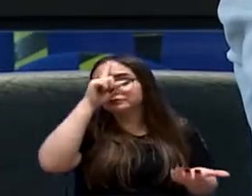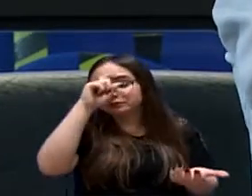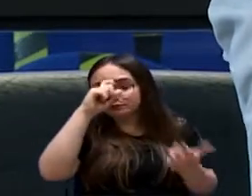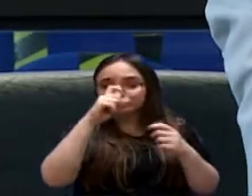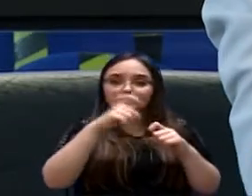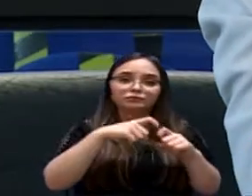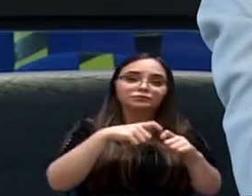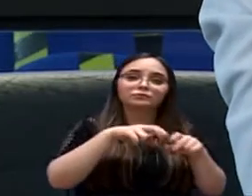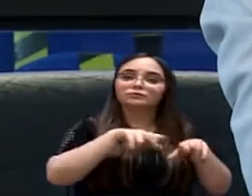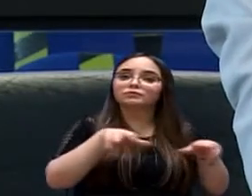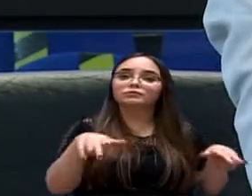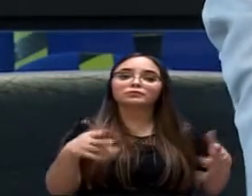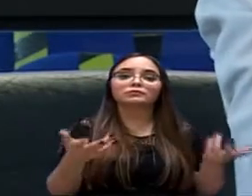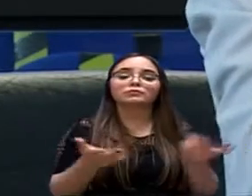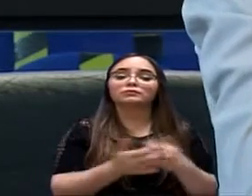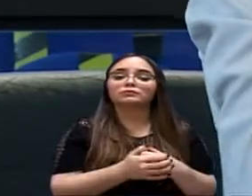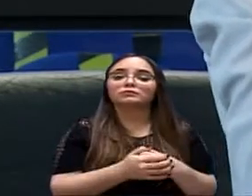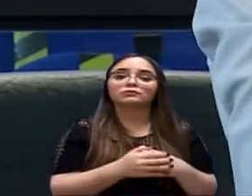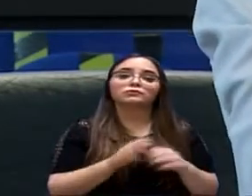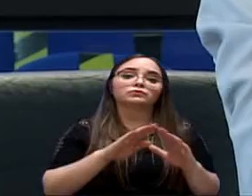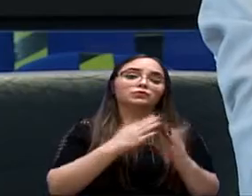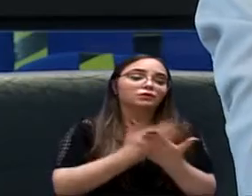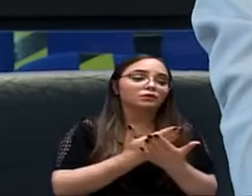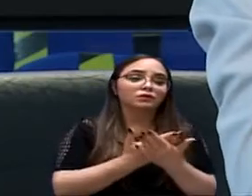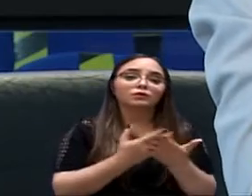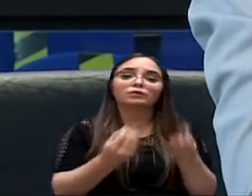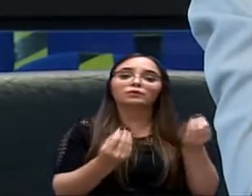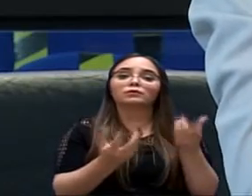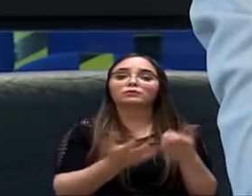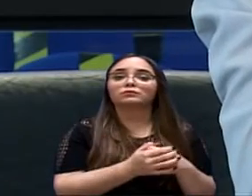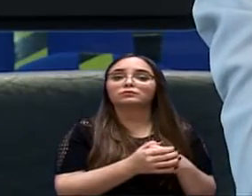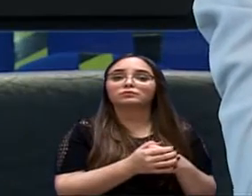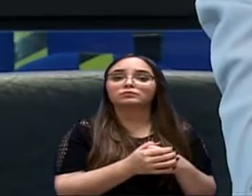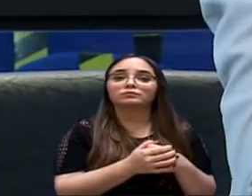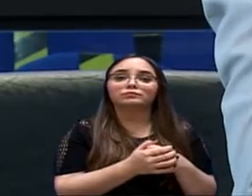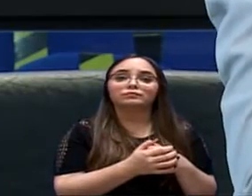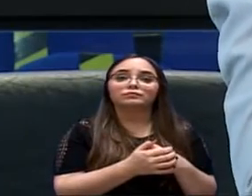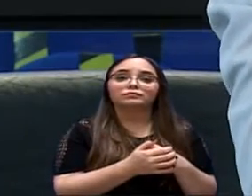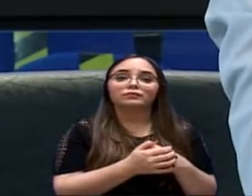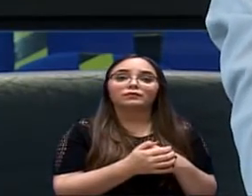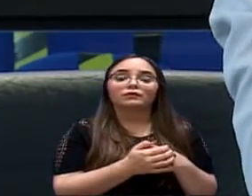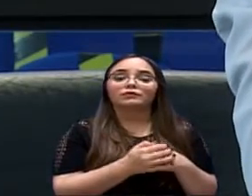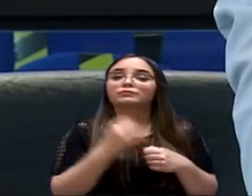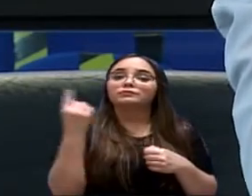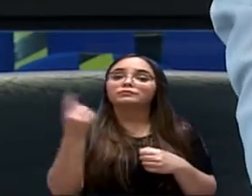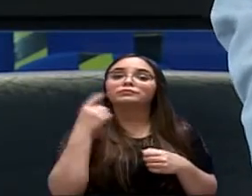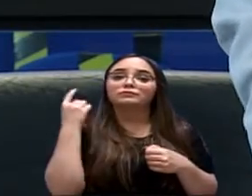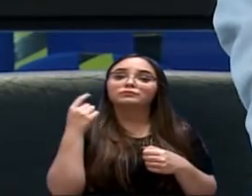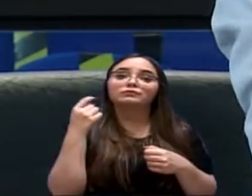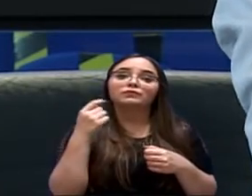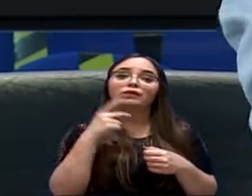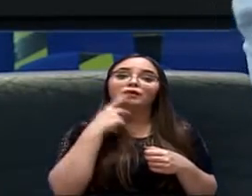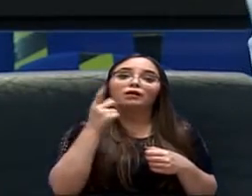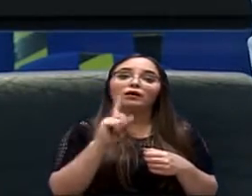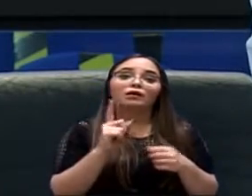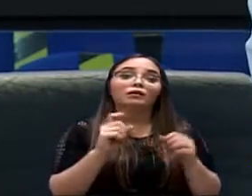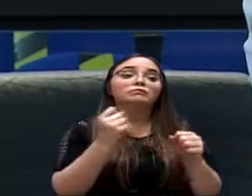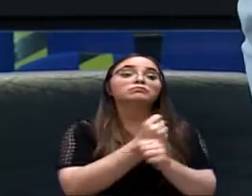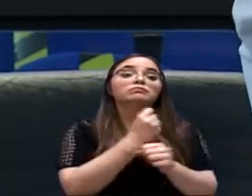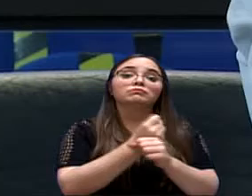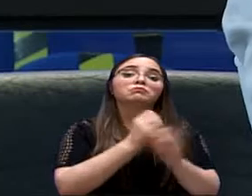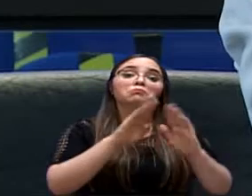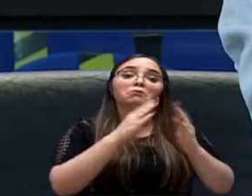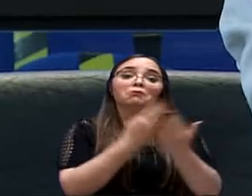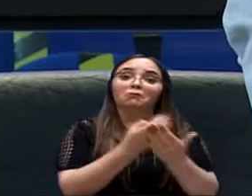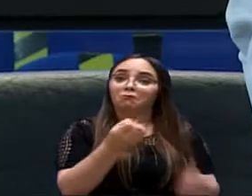Todos os loteamentos do mundo estão indo para a zona oeste. E ninguém fala, a prefeitura não se habilitou até agora a construir uma escola nova.